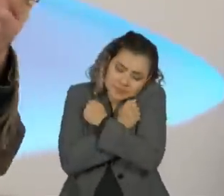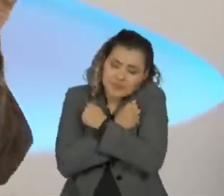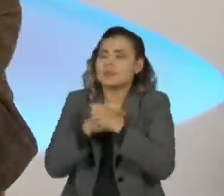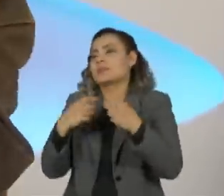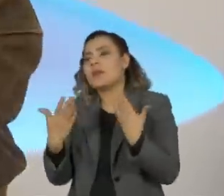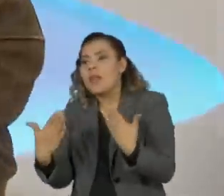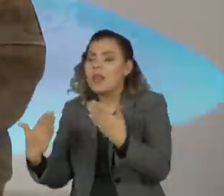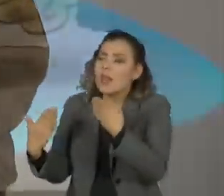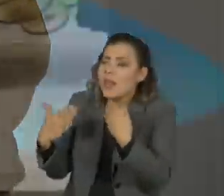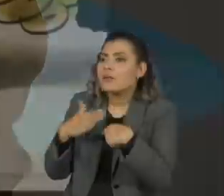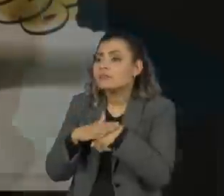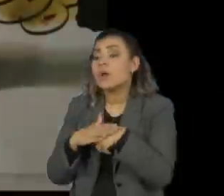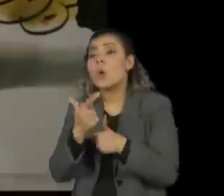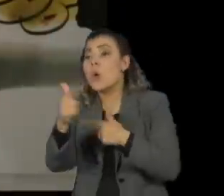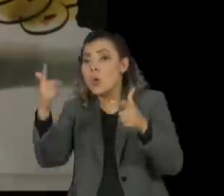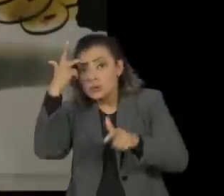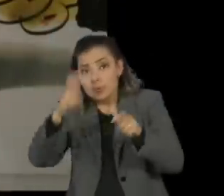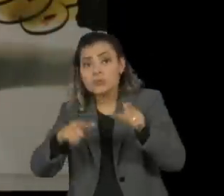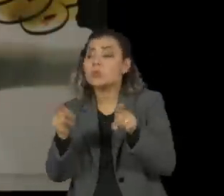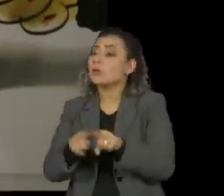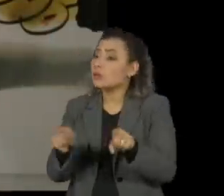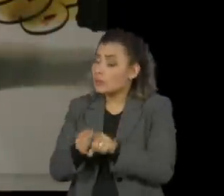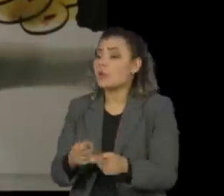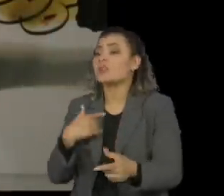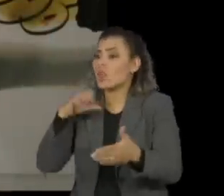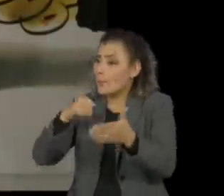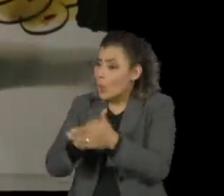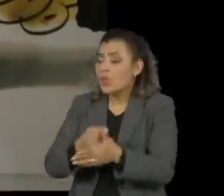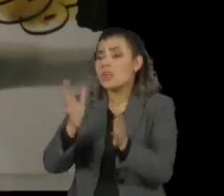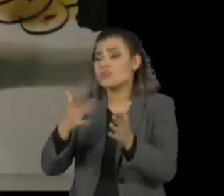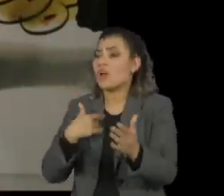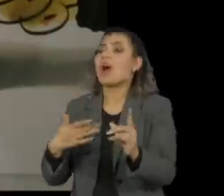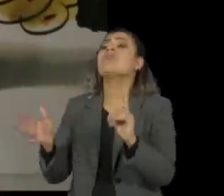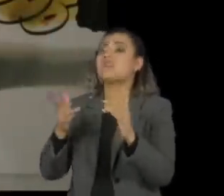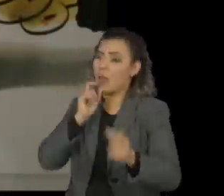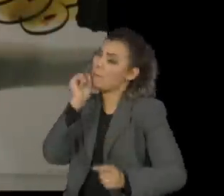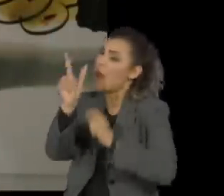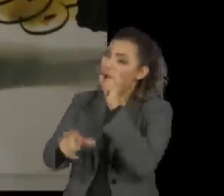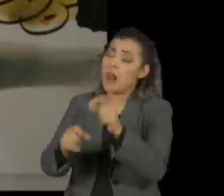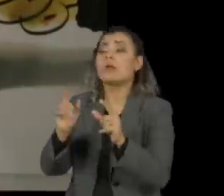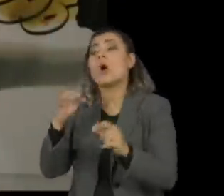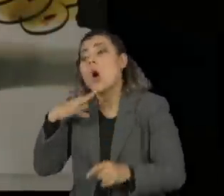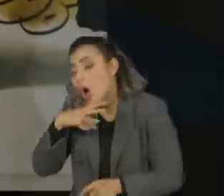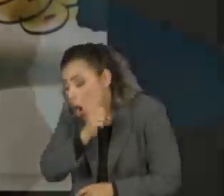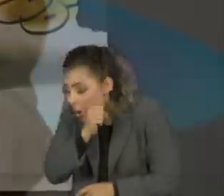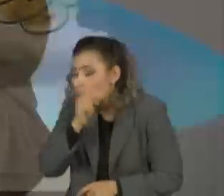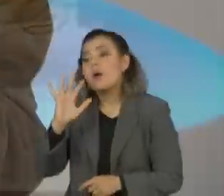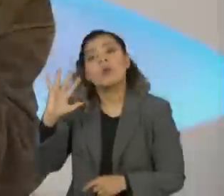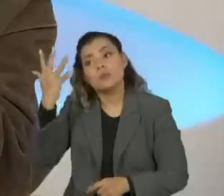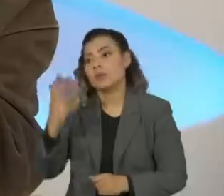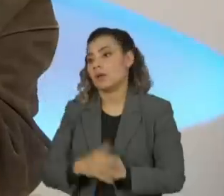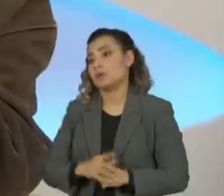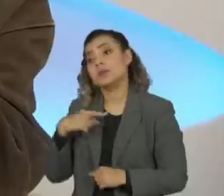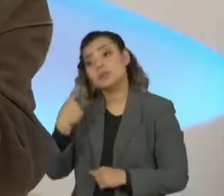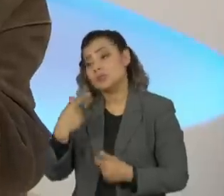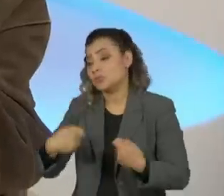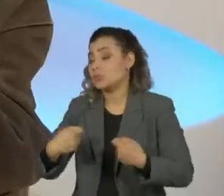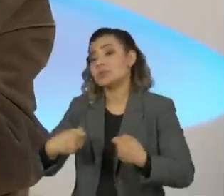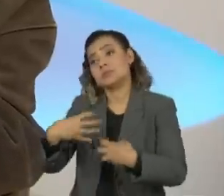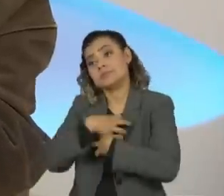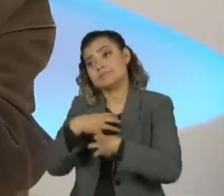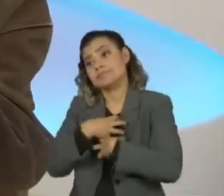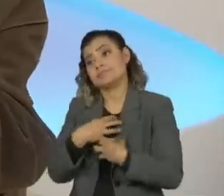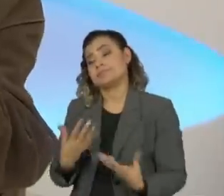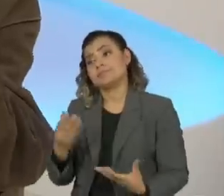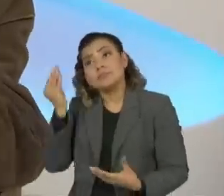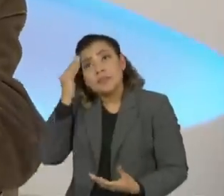alívio, sabe? Outras pessoas, eu também já bloqueei, saí na porta. É óbvio que isso acontece dentro do calor do jogo. A gente tem que ter um pouco de espírito esportivo. Eu